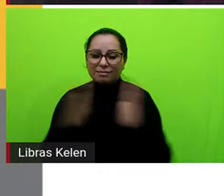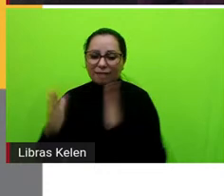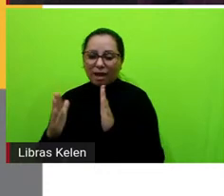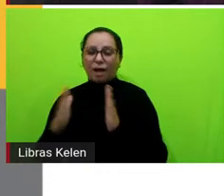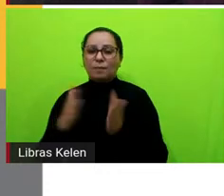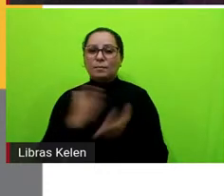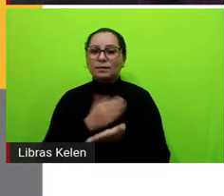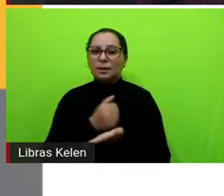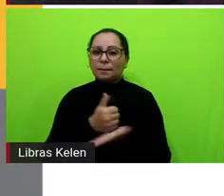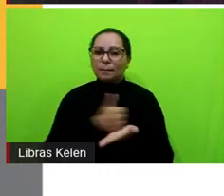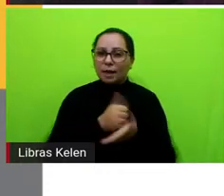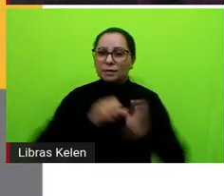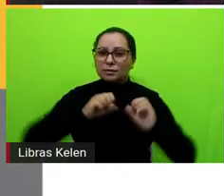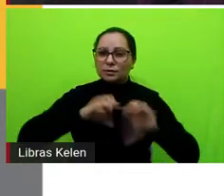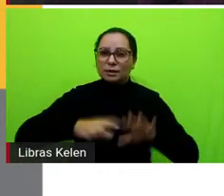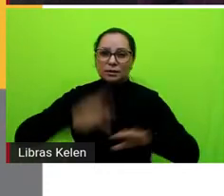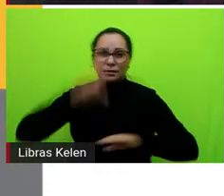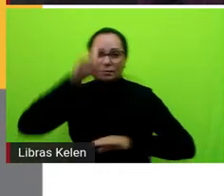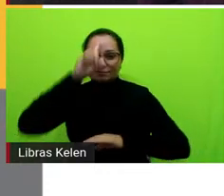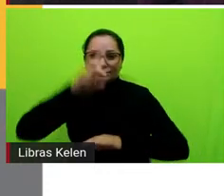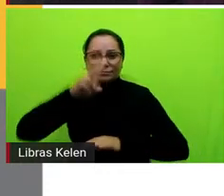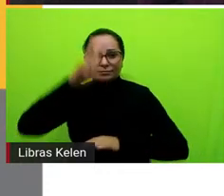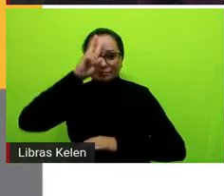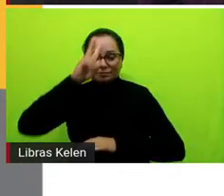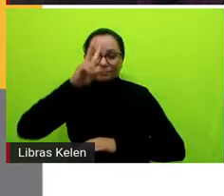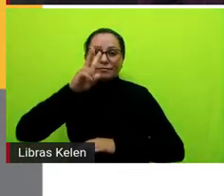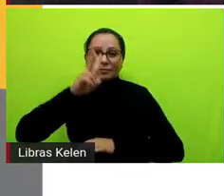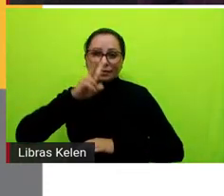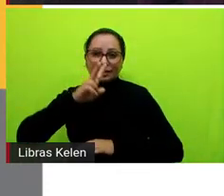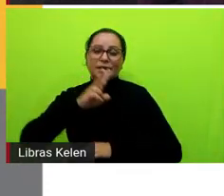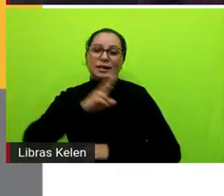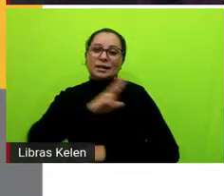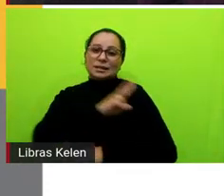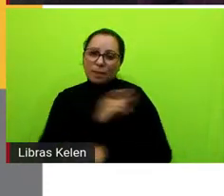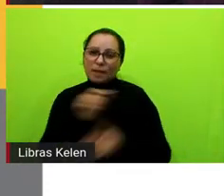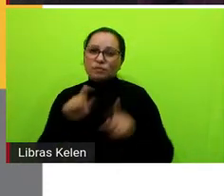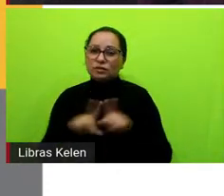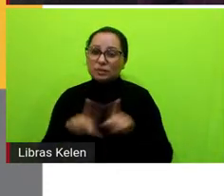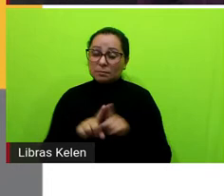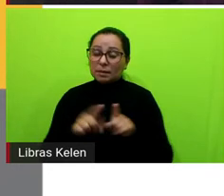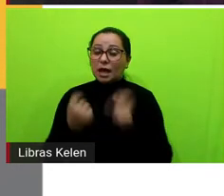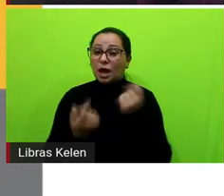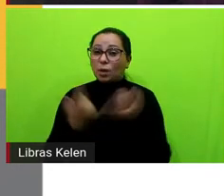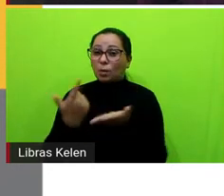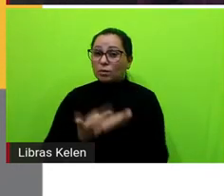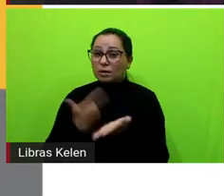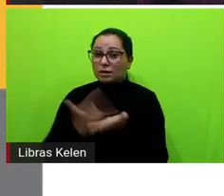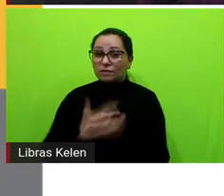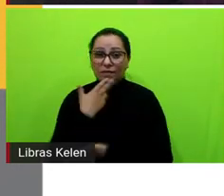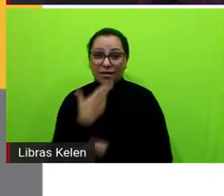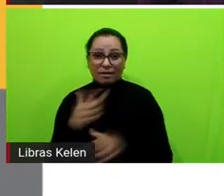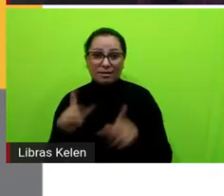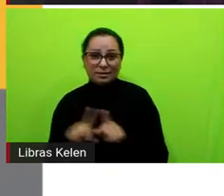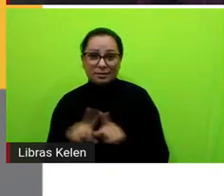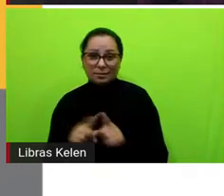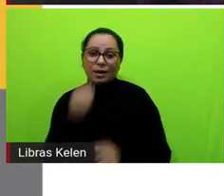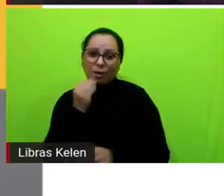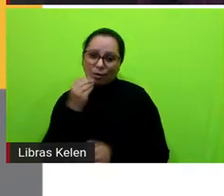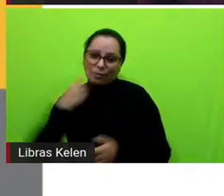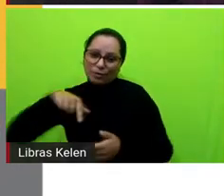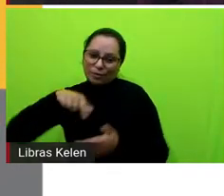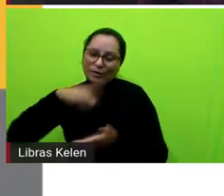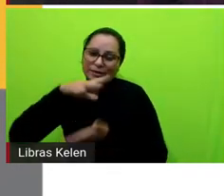finais ensino médio tem inclusive obras em língua inglesa claro que aqui a gente está falando de leitura em língua